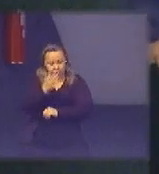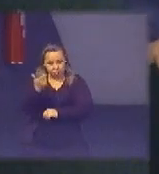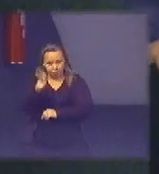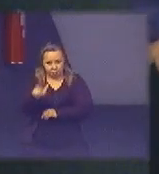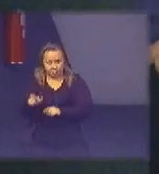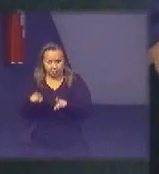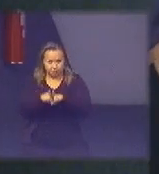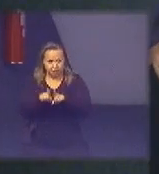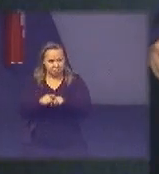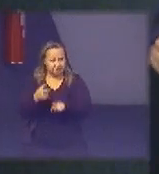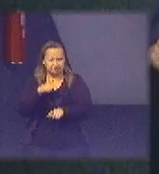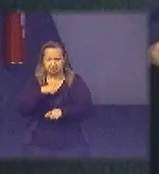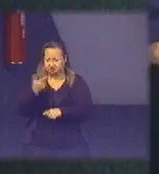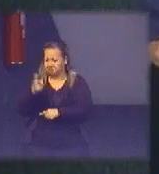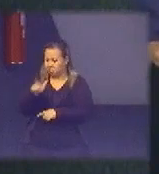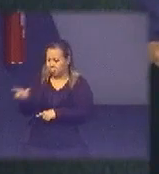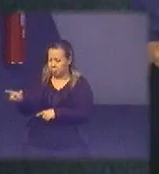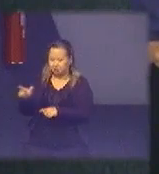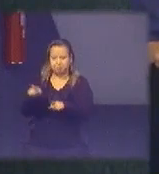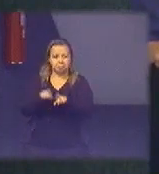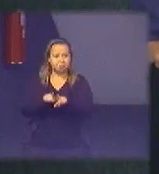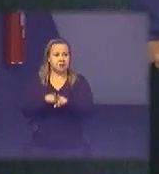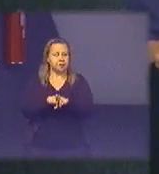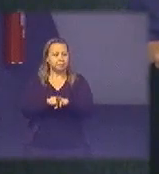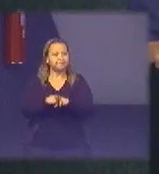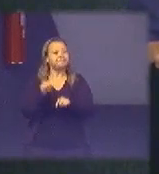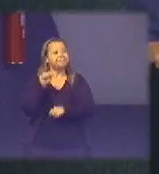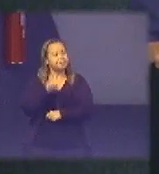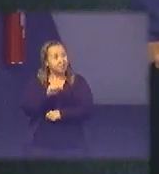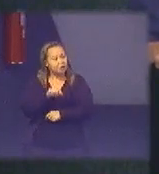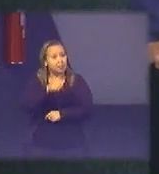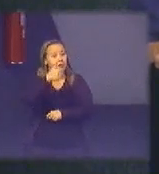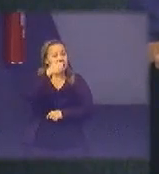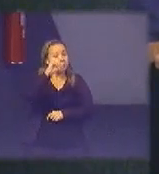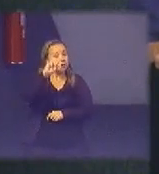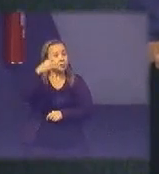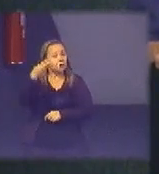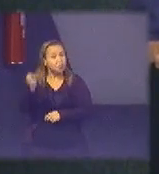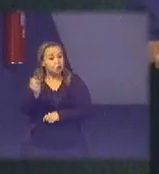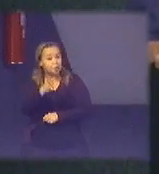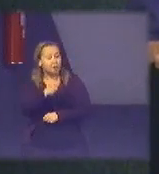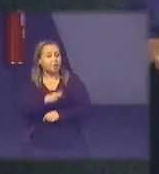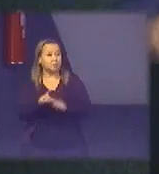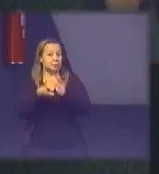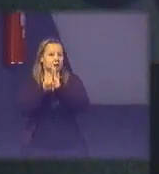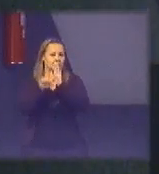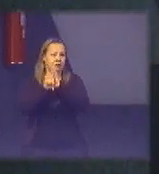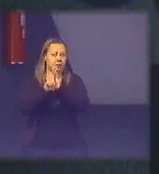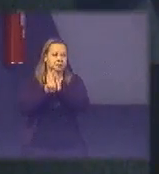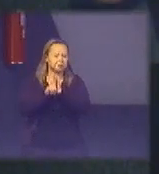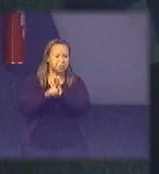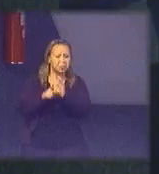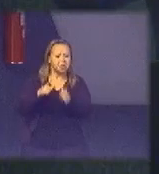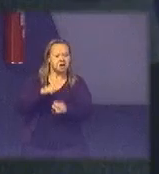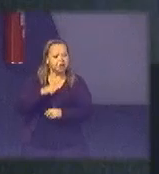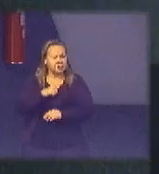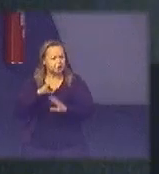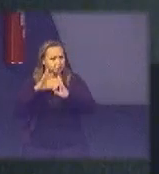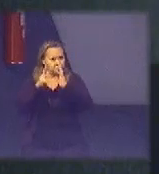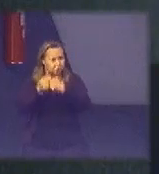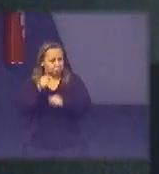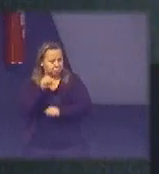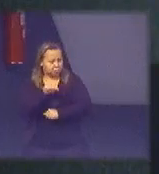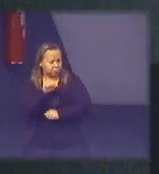alguma aí que eu sei lá até eu me perco tá mas é isso 103 normas não é possível e aí você fala pô tem isso aqui isso aqui isso aqui